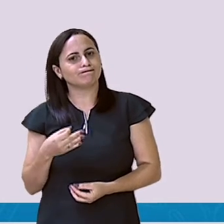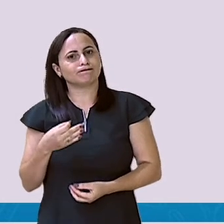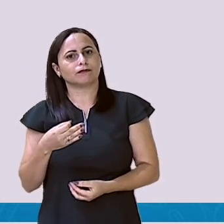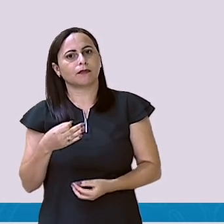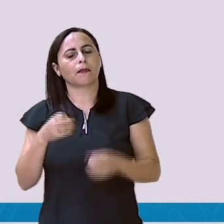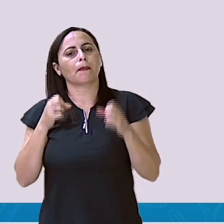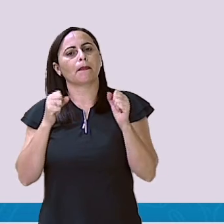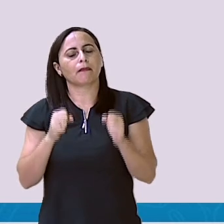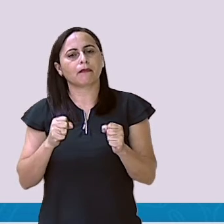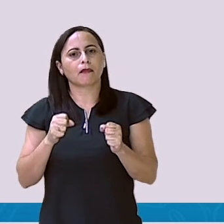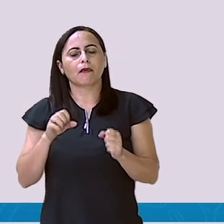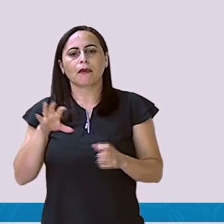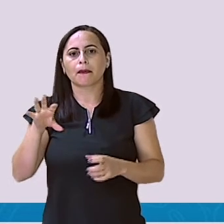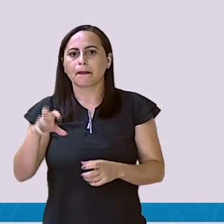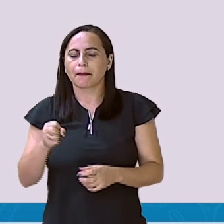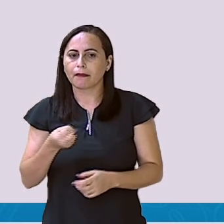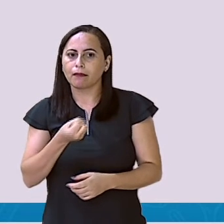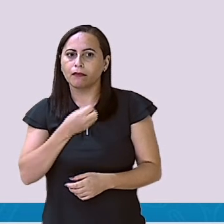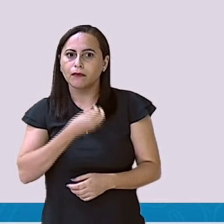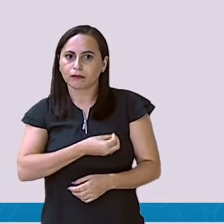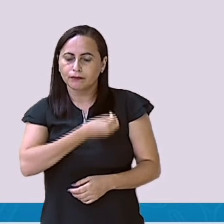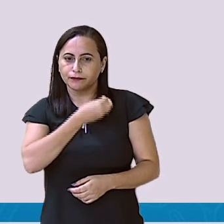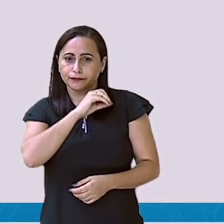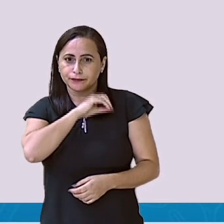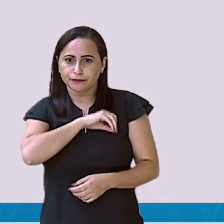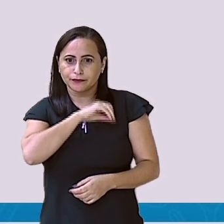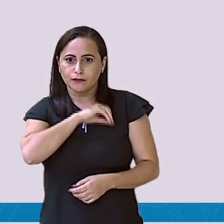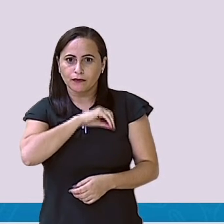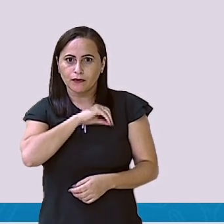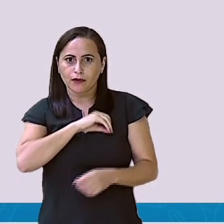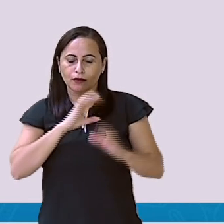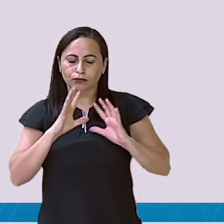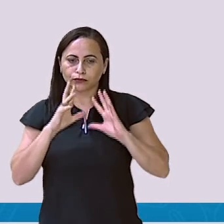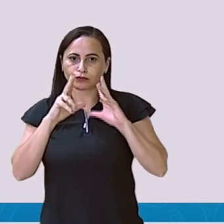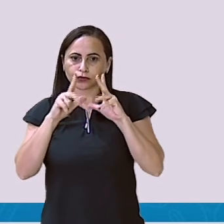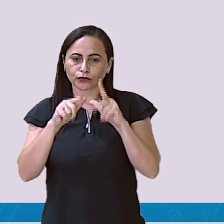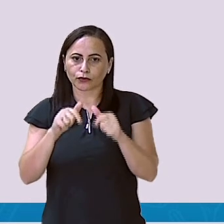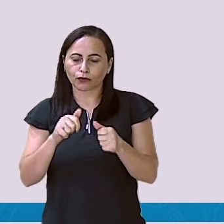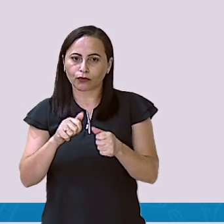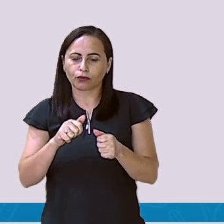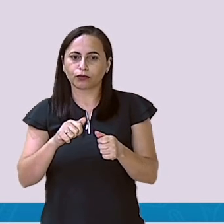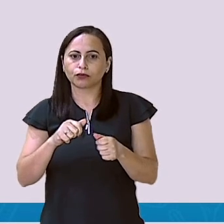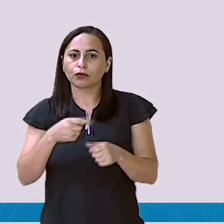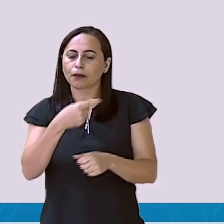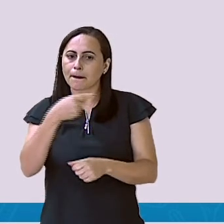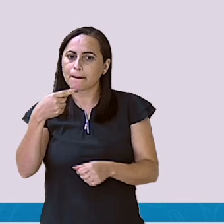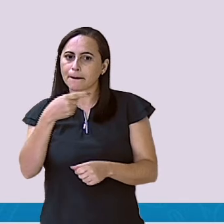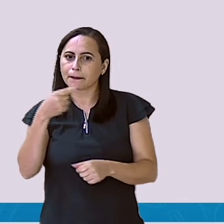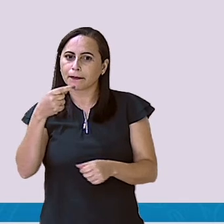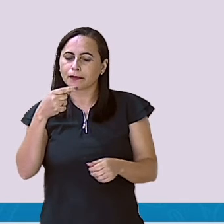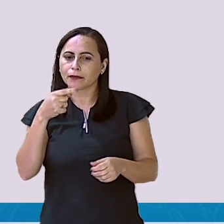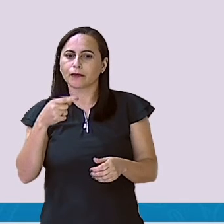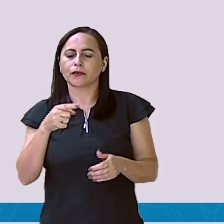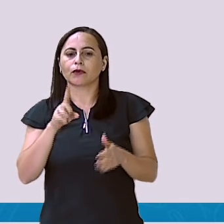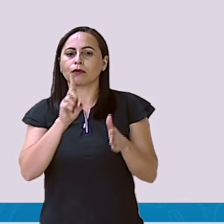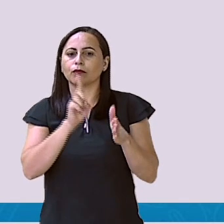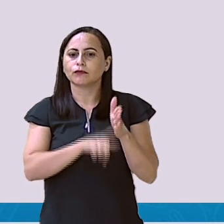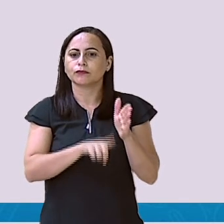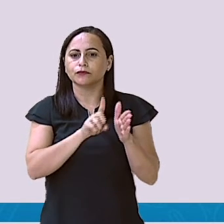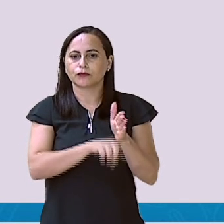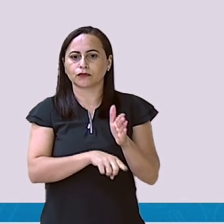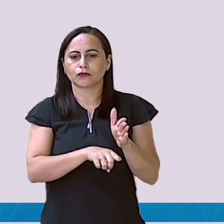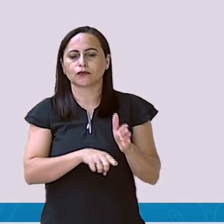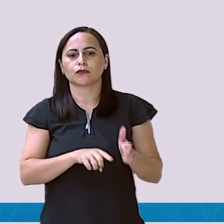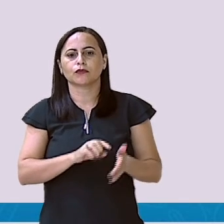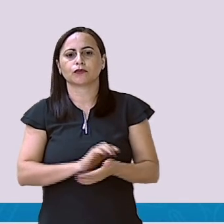Eu posso pegar o valor do salário bruto e diminuir com os descontos. Fazendo a conta